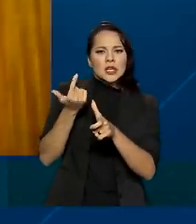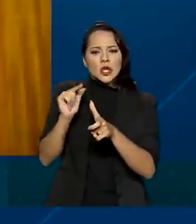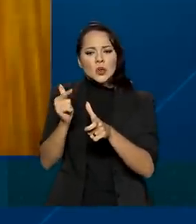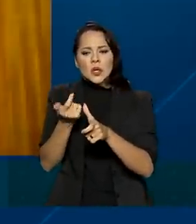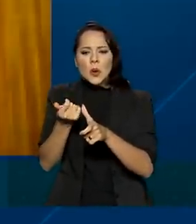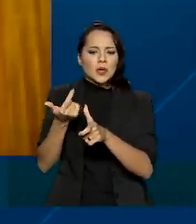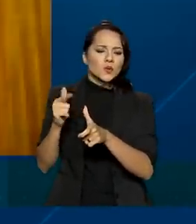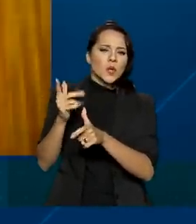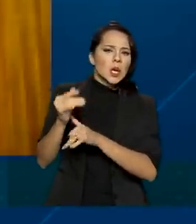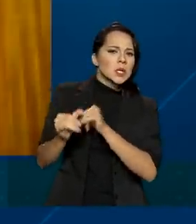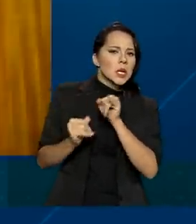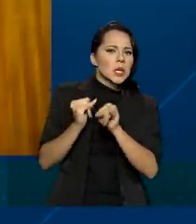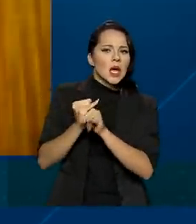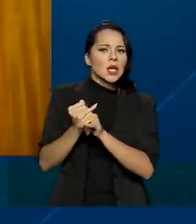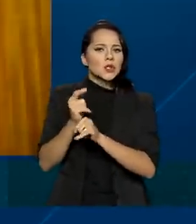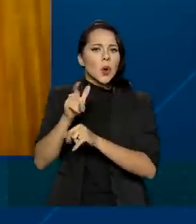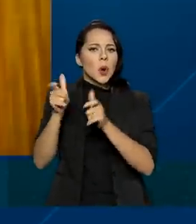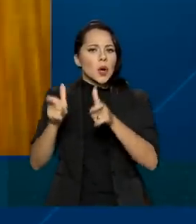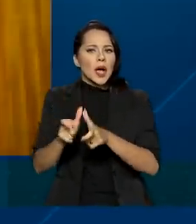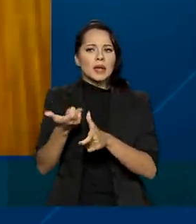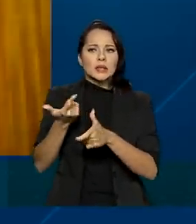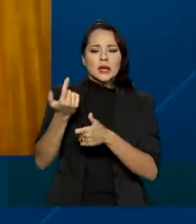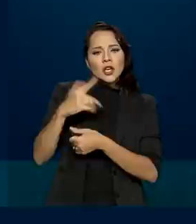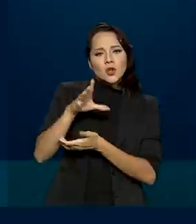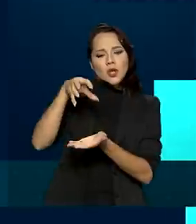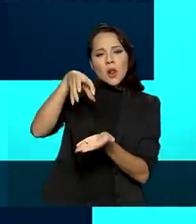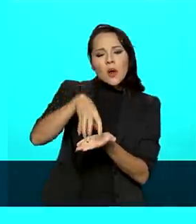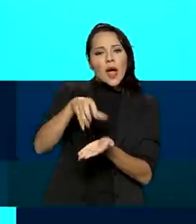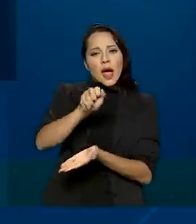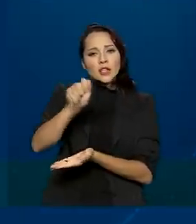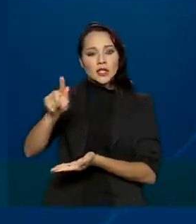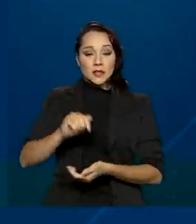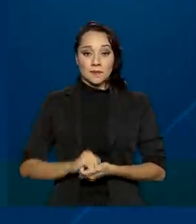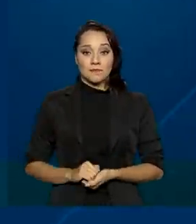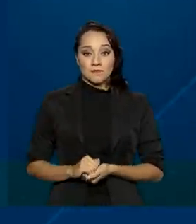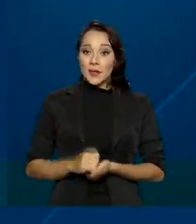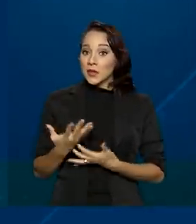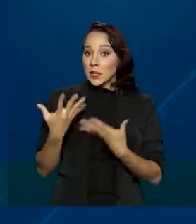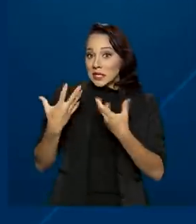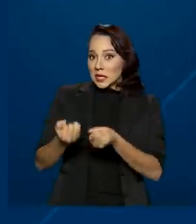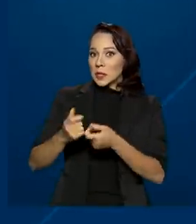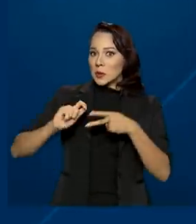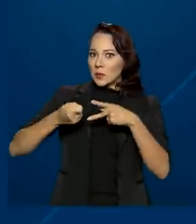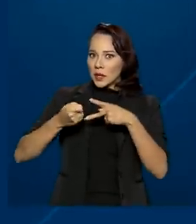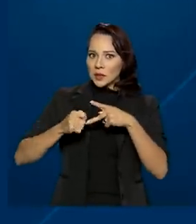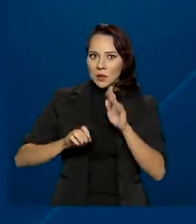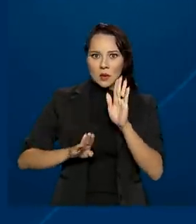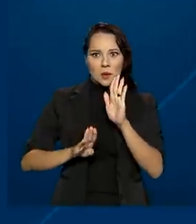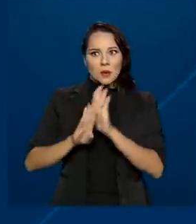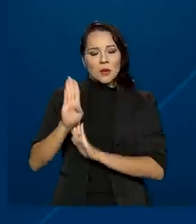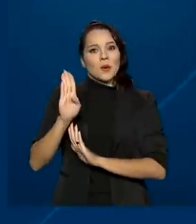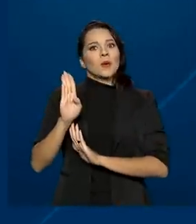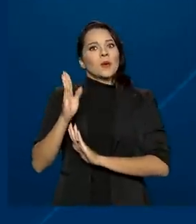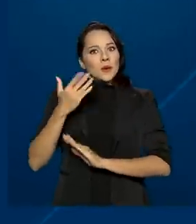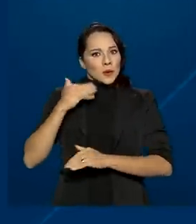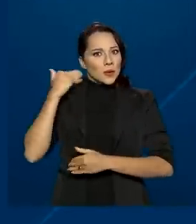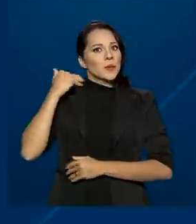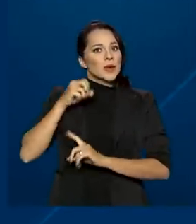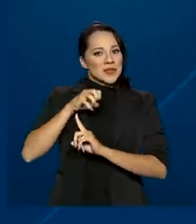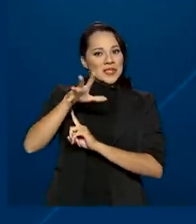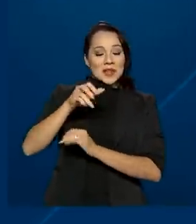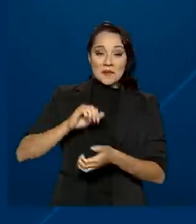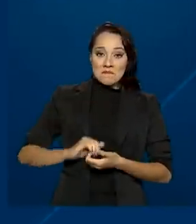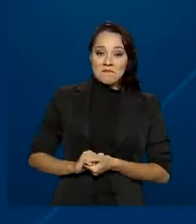por agências físicas. A adesão ao PIX superou as expectativas do Banco Central.